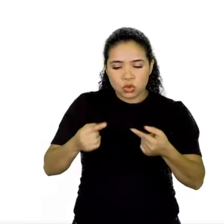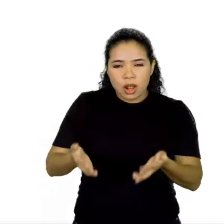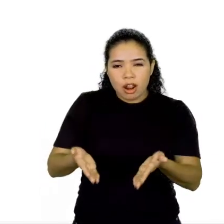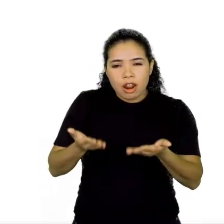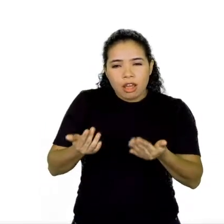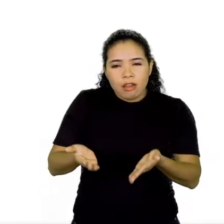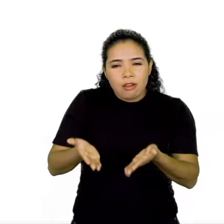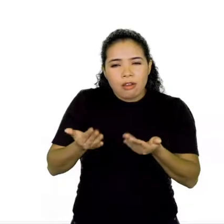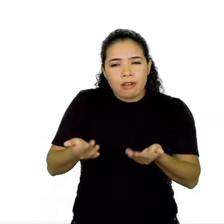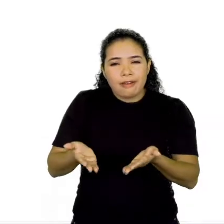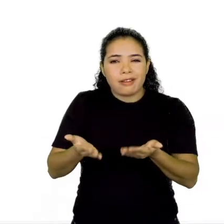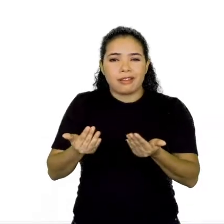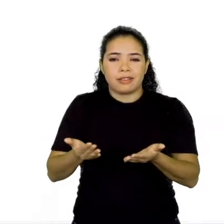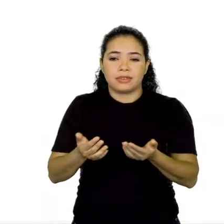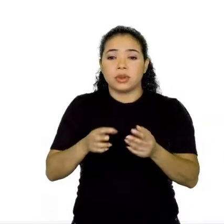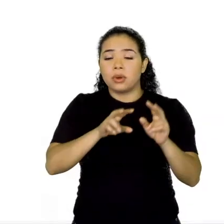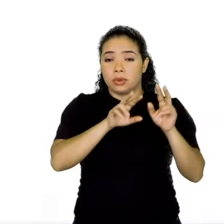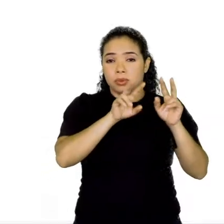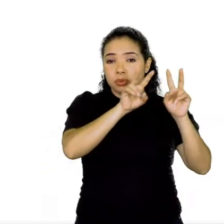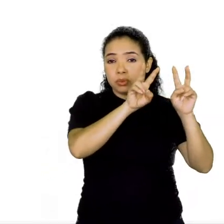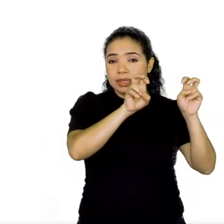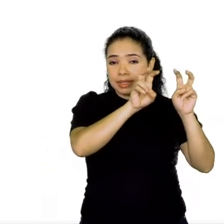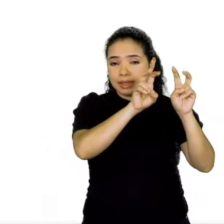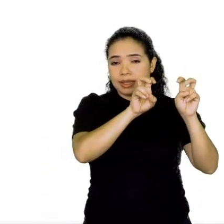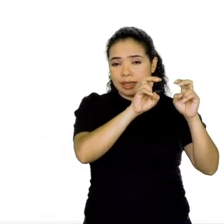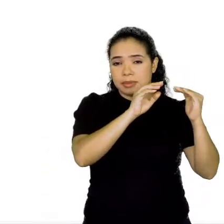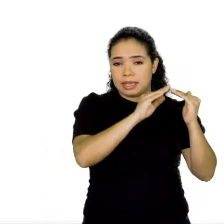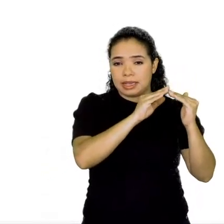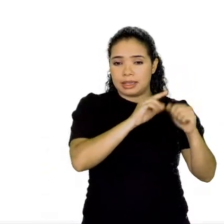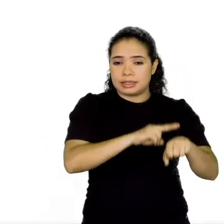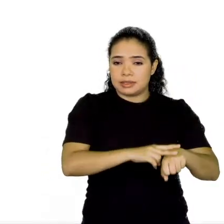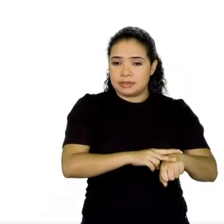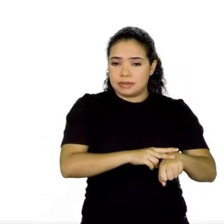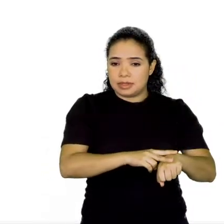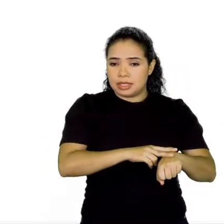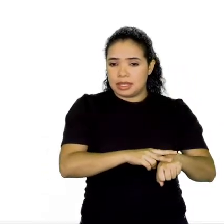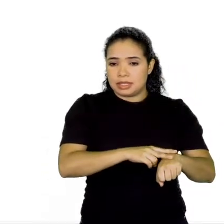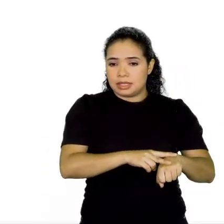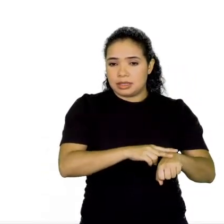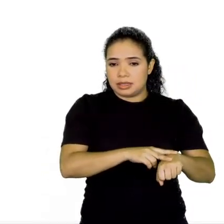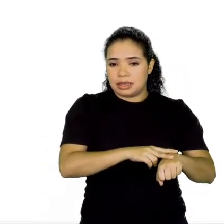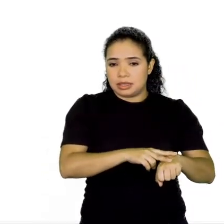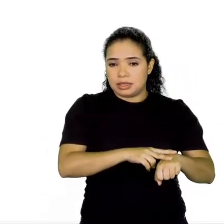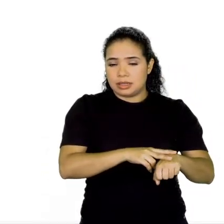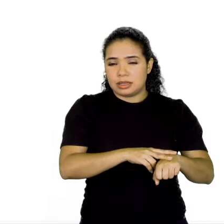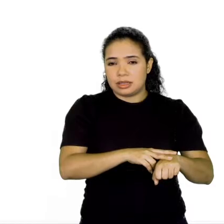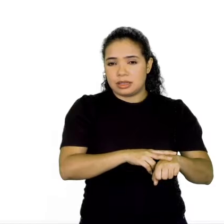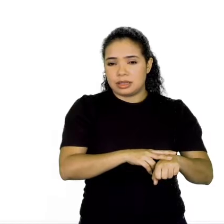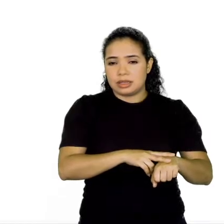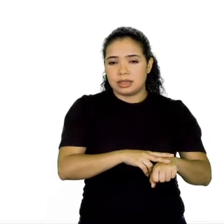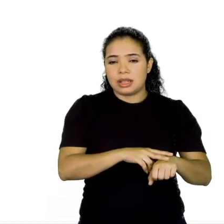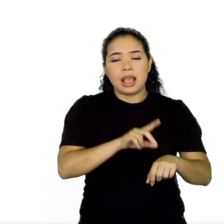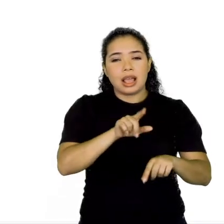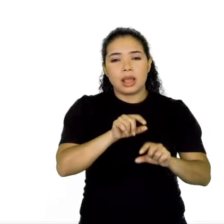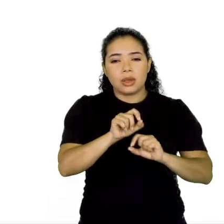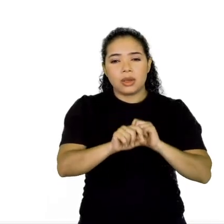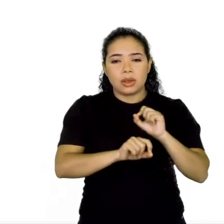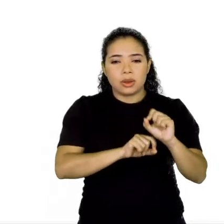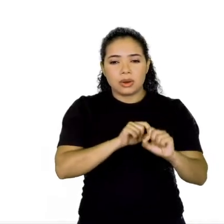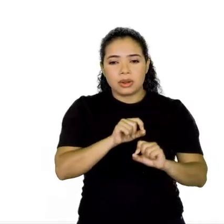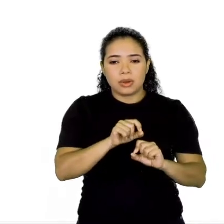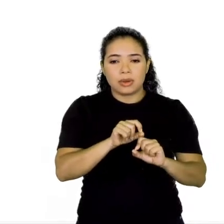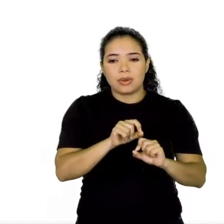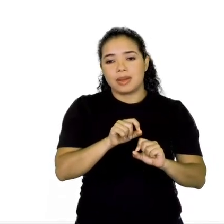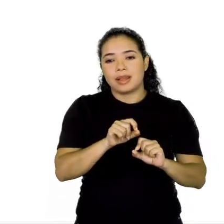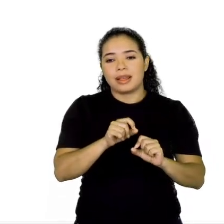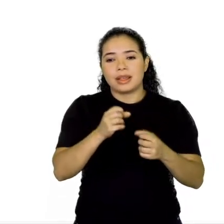utiliza lá o título do capítulo de Casa Verde, né, ele dá um tom suave para não chamar de quê? De manicômio,